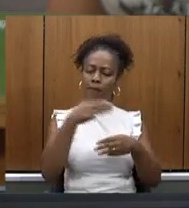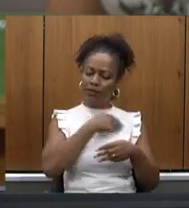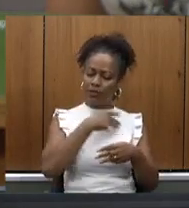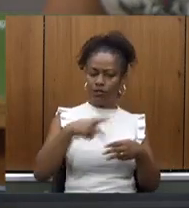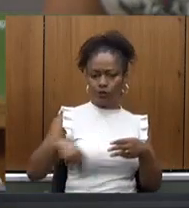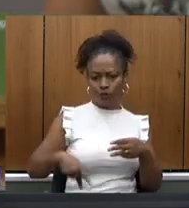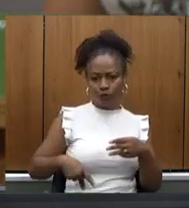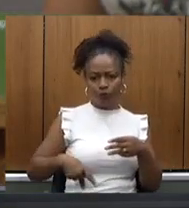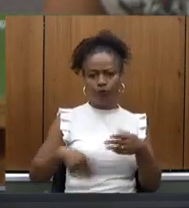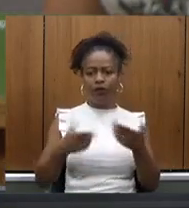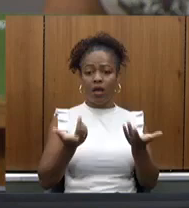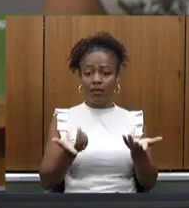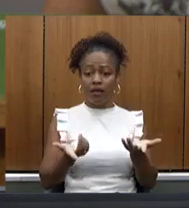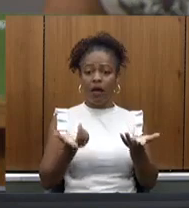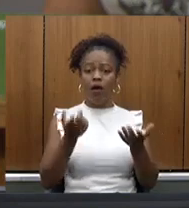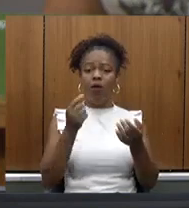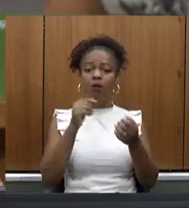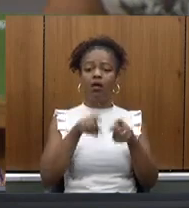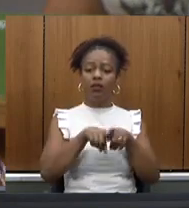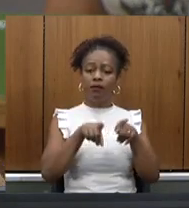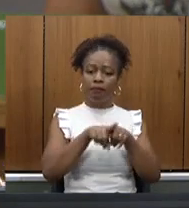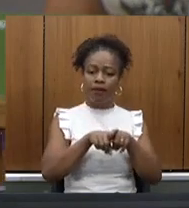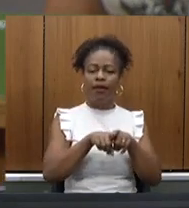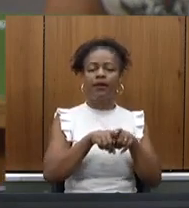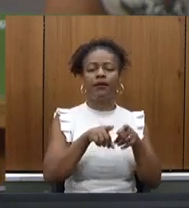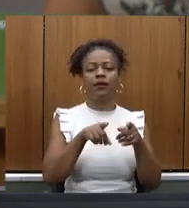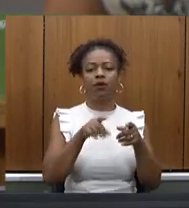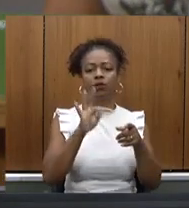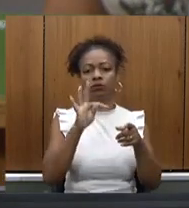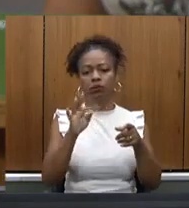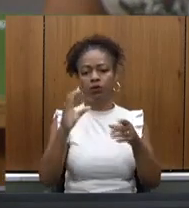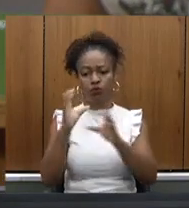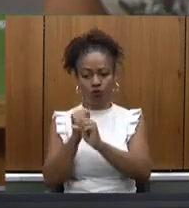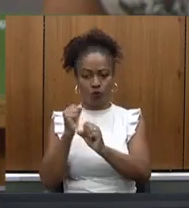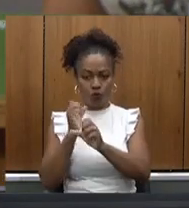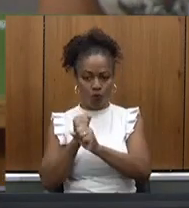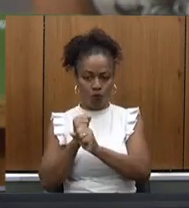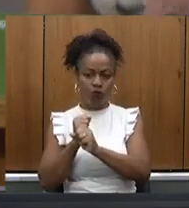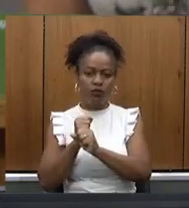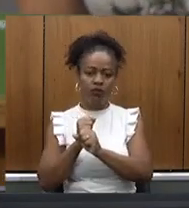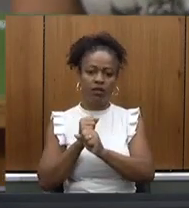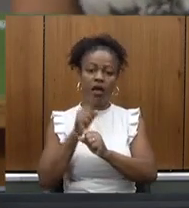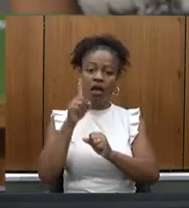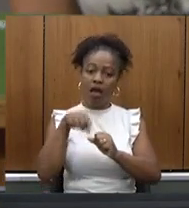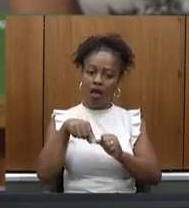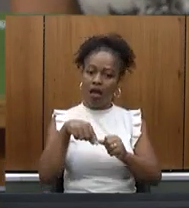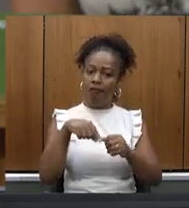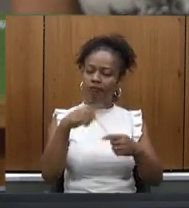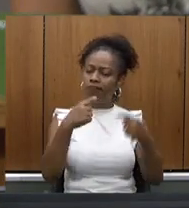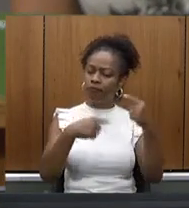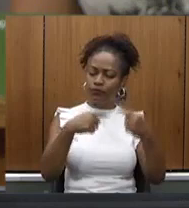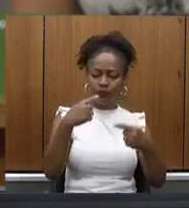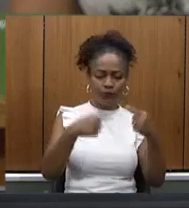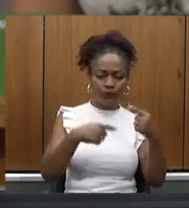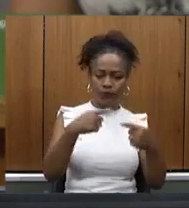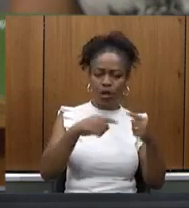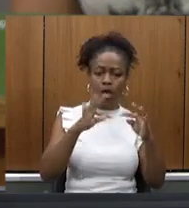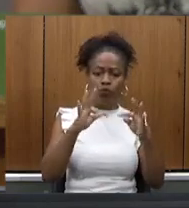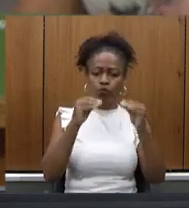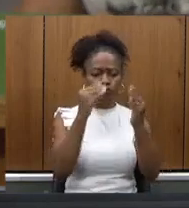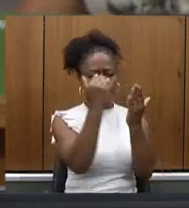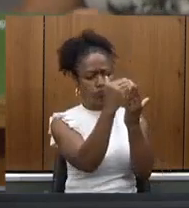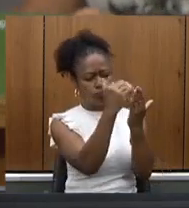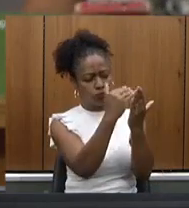olhos do tribunal de contas do estado também ele foi um acordo amplamente discutido e todos os termos deste acordo